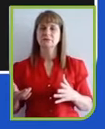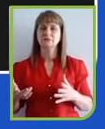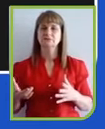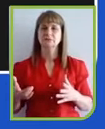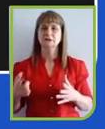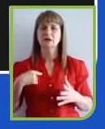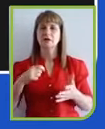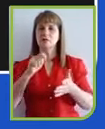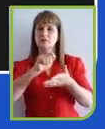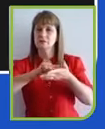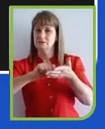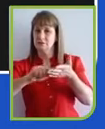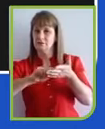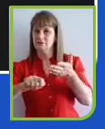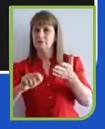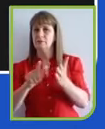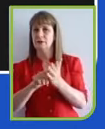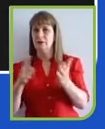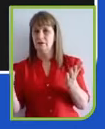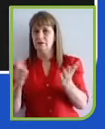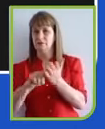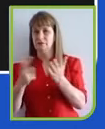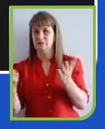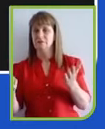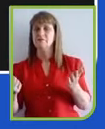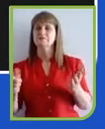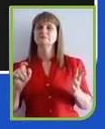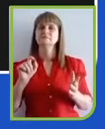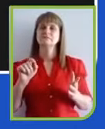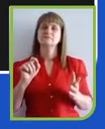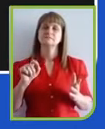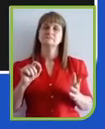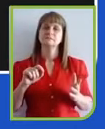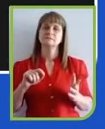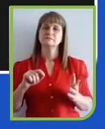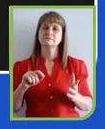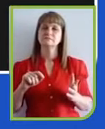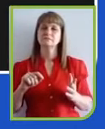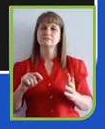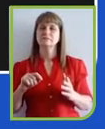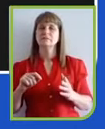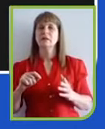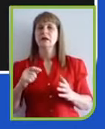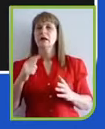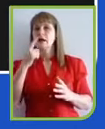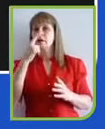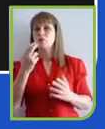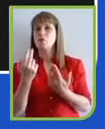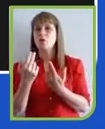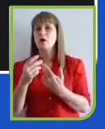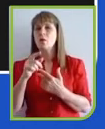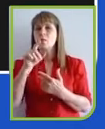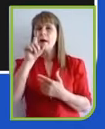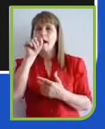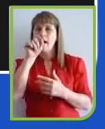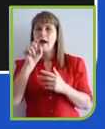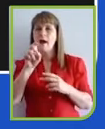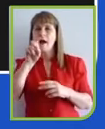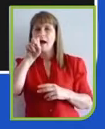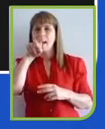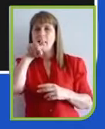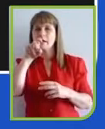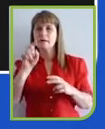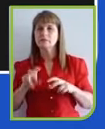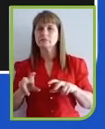Época Negócios, que, na verdade, não é um voo de galinha, é um voo de águia e ele tem pela frente pelo